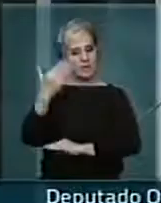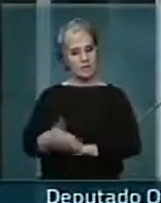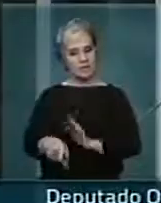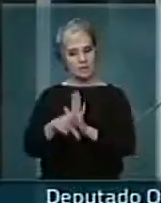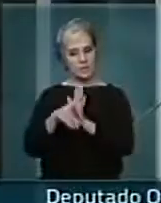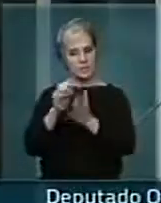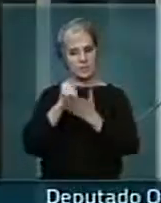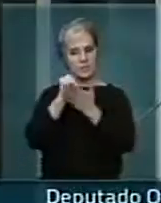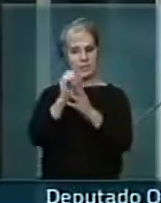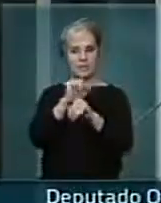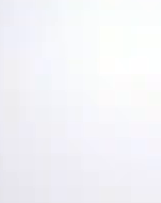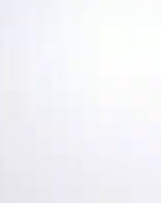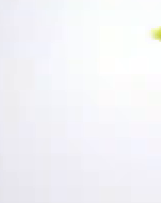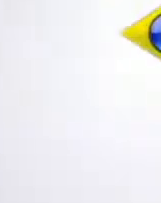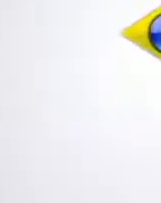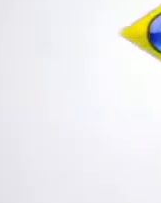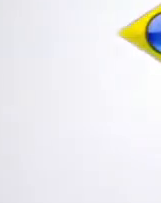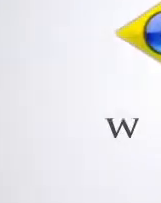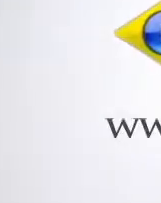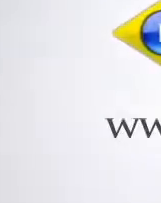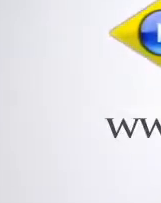aposentados, dos seus idosos.